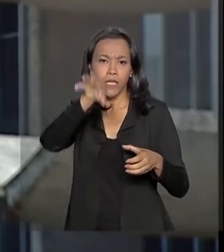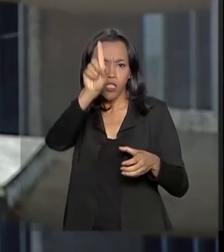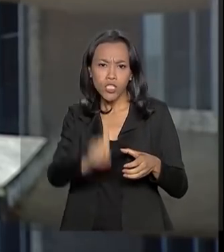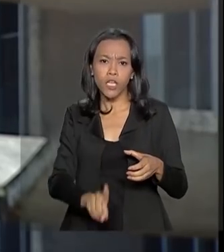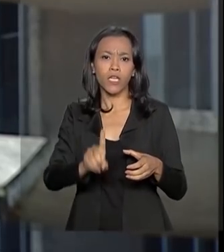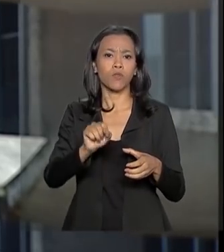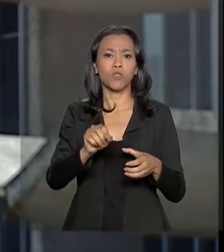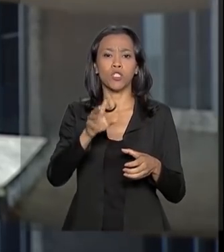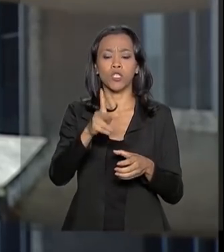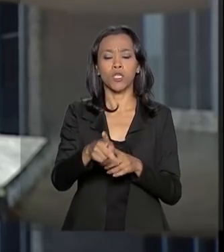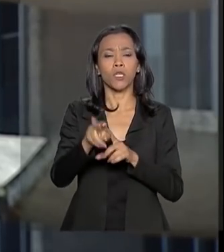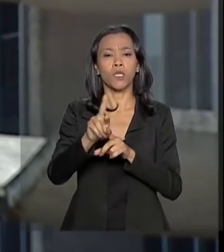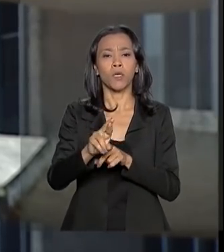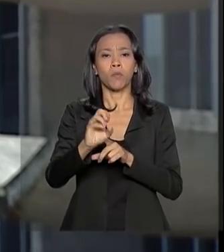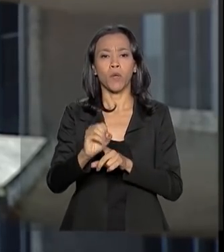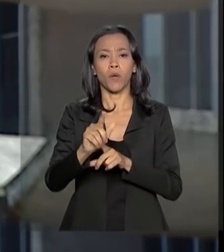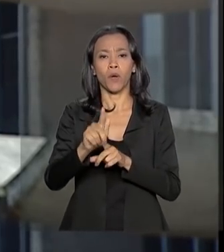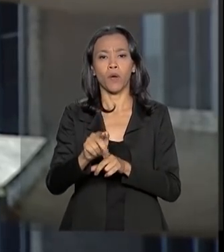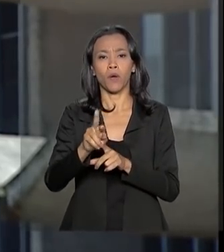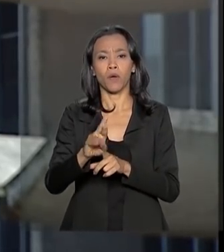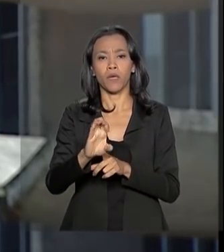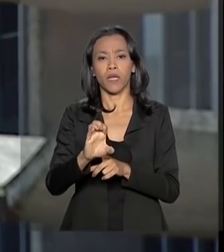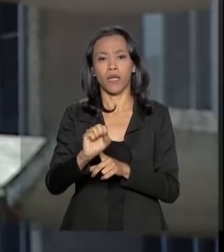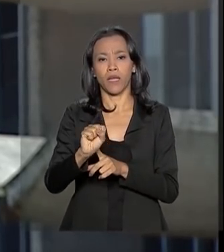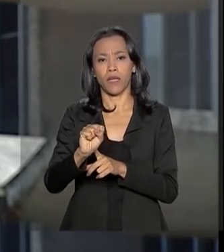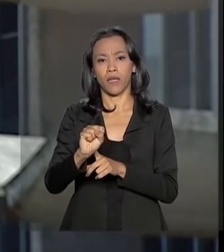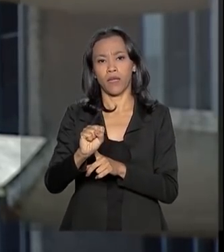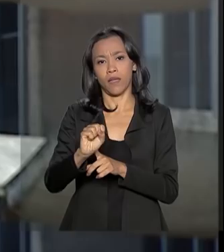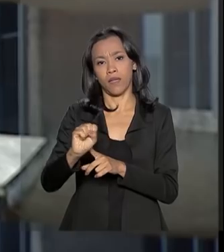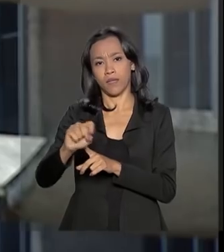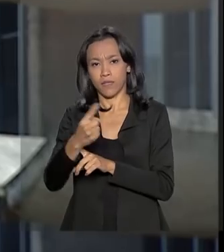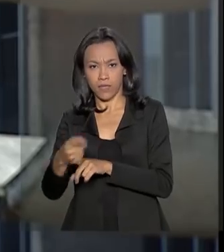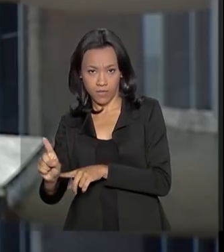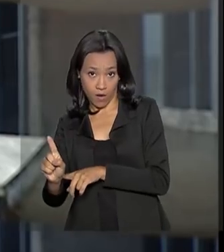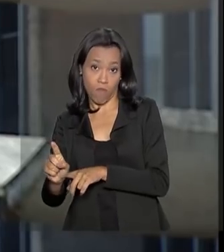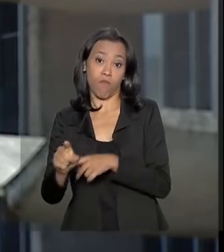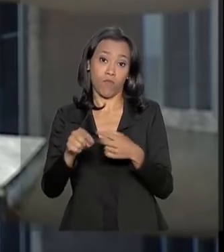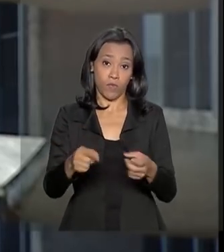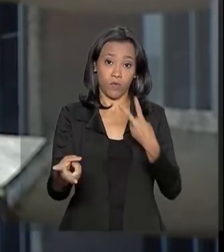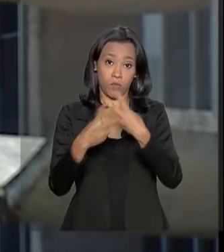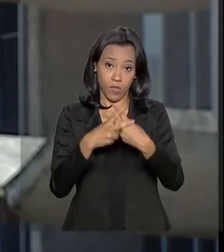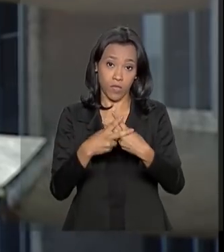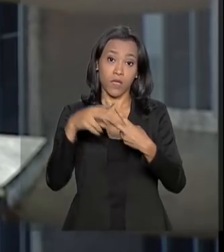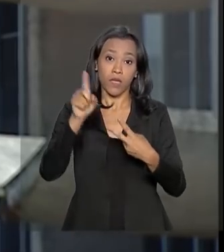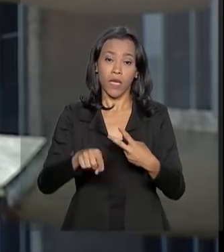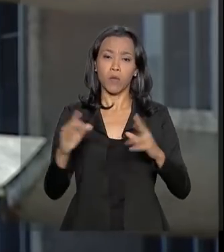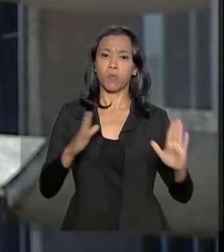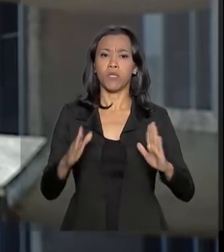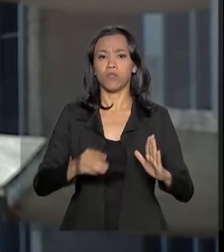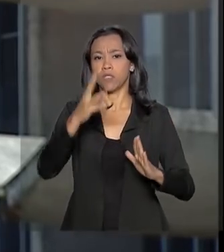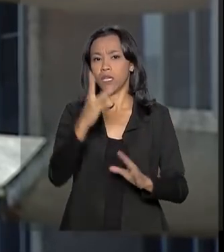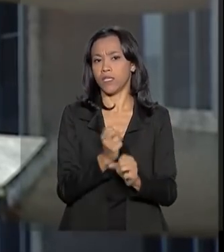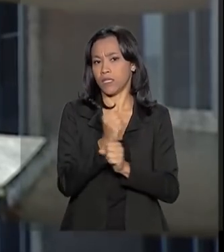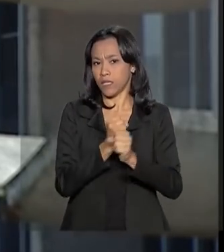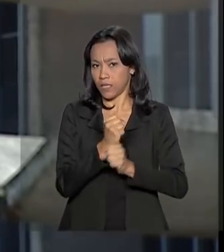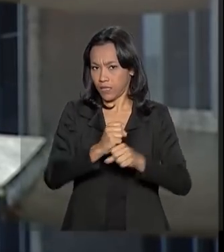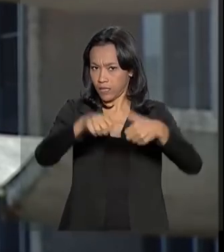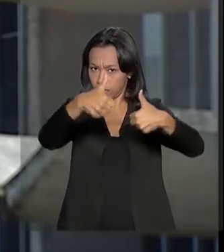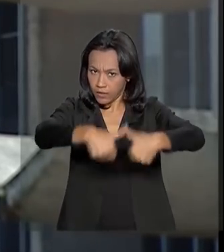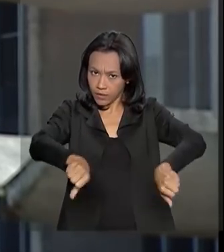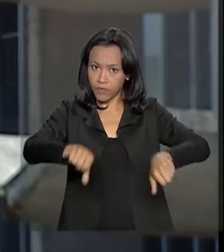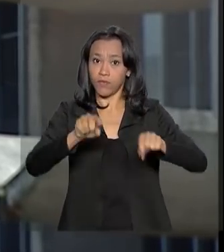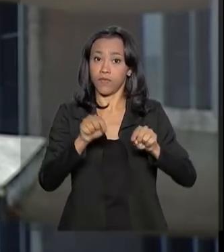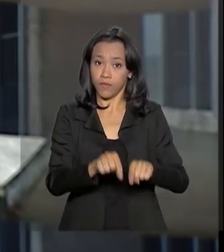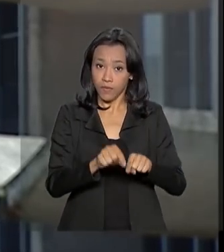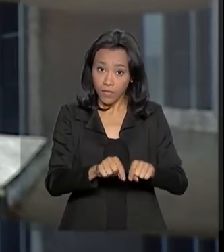de regime. A proposta ainda amplia de um para três anos, o prazo de permanência de líderes de organizações